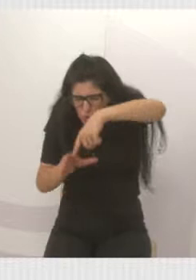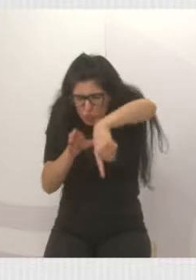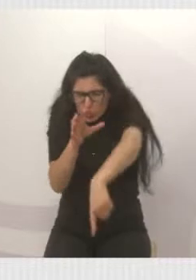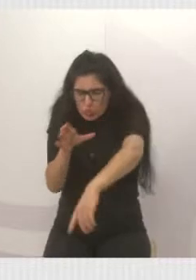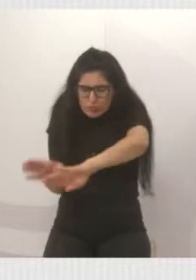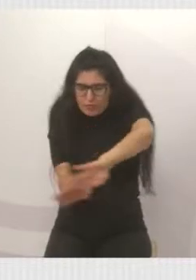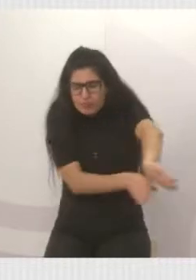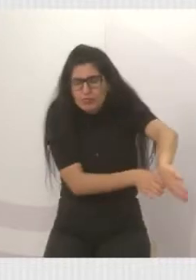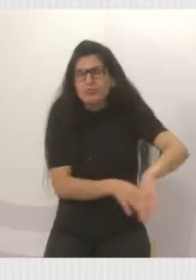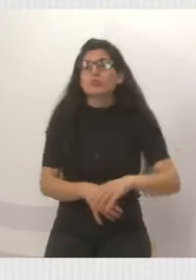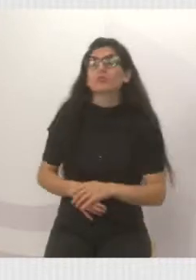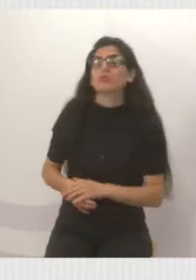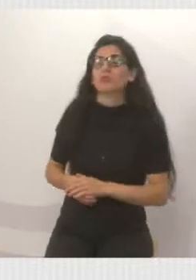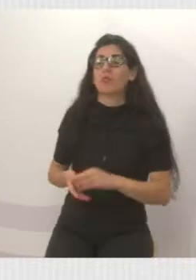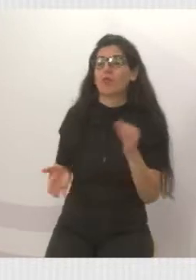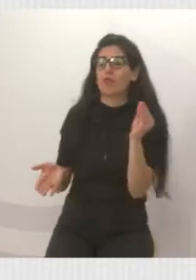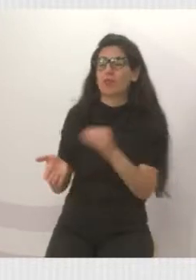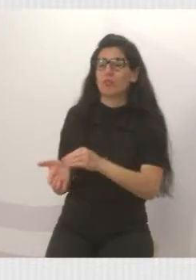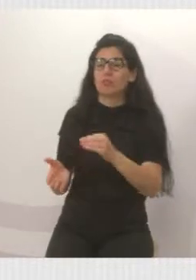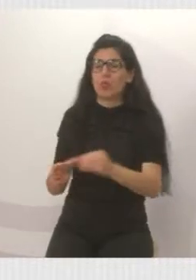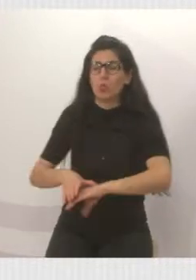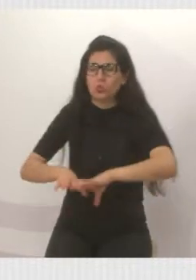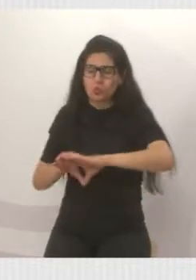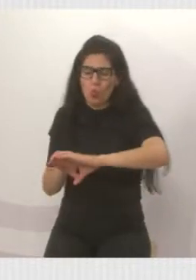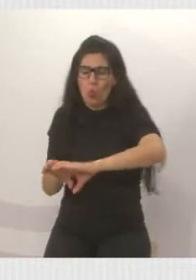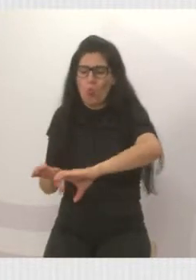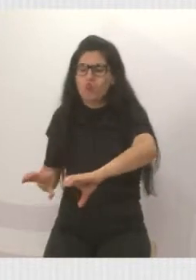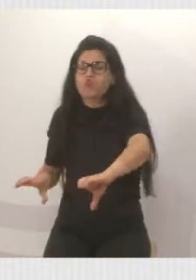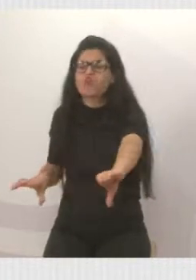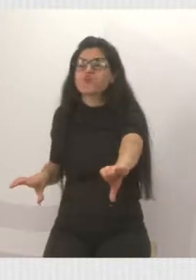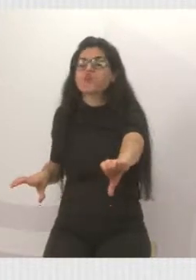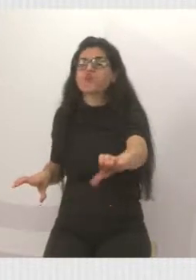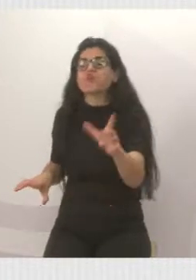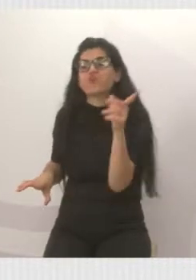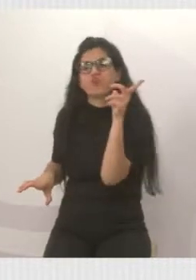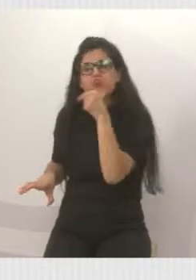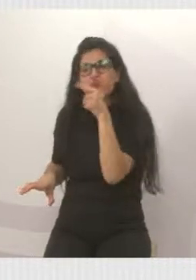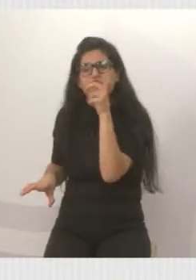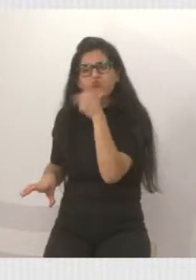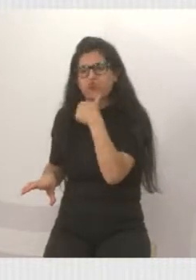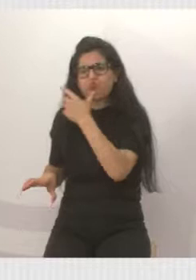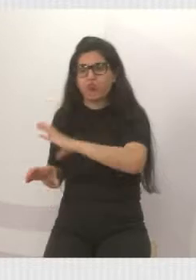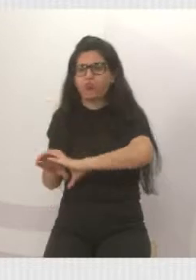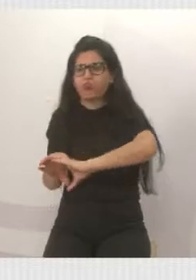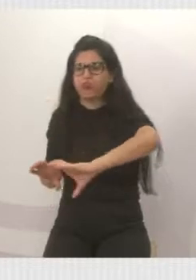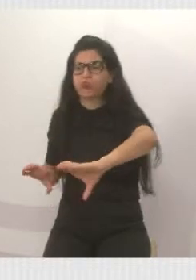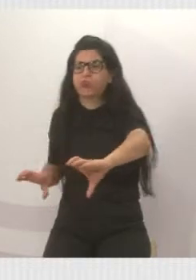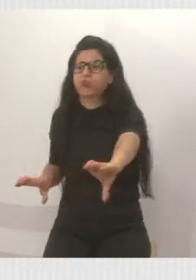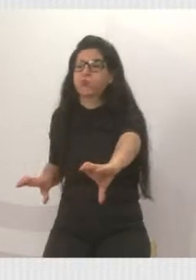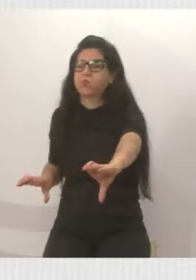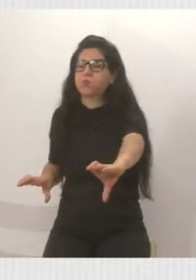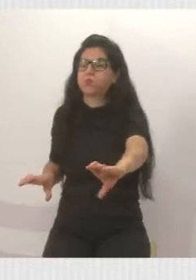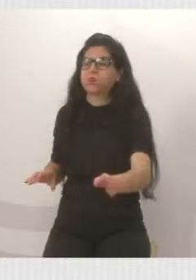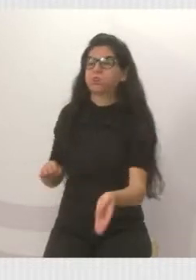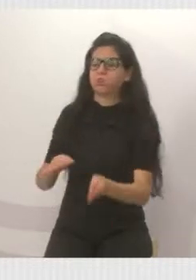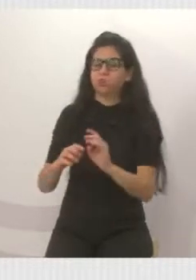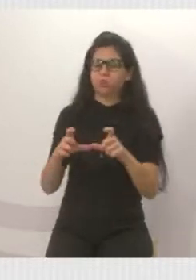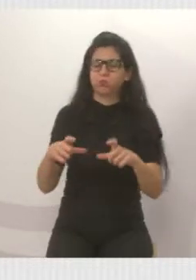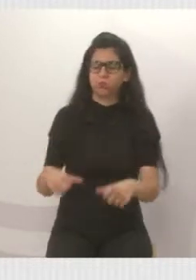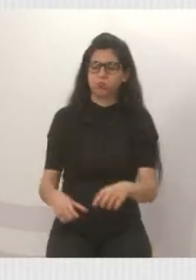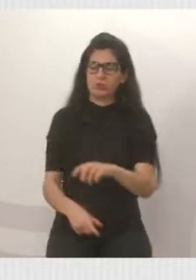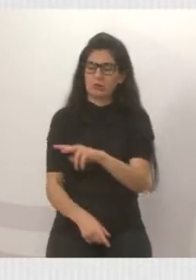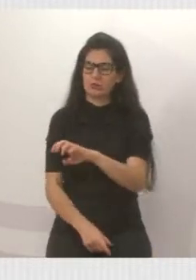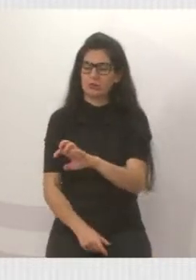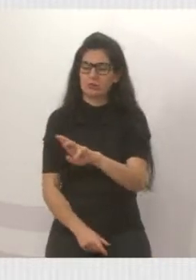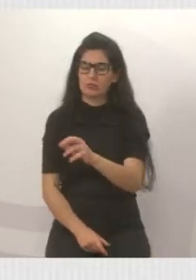Falta de tubulação na extensão da rua Augusto dos Anjos, bairro Veraneijal.